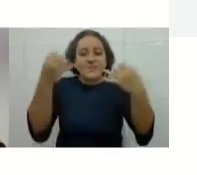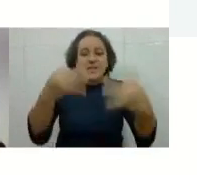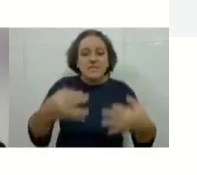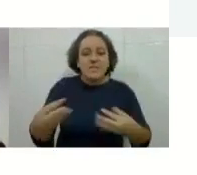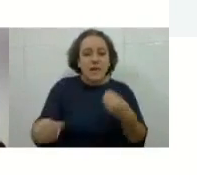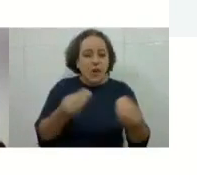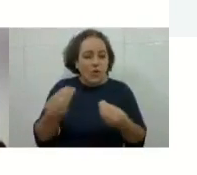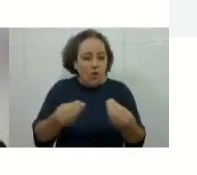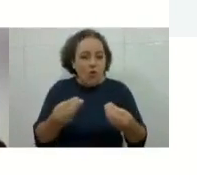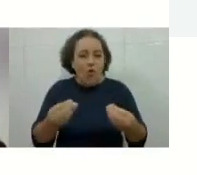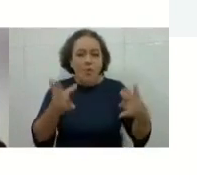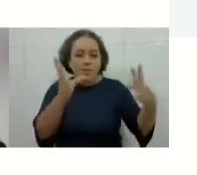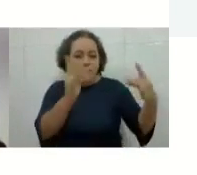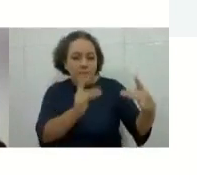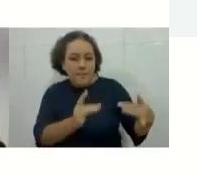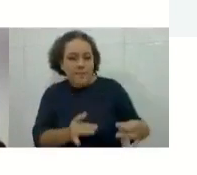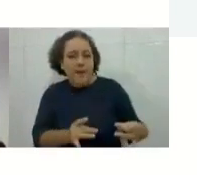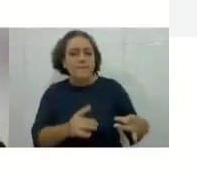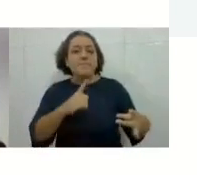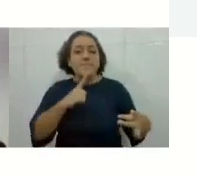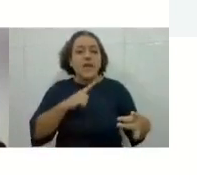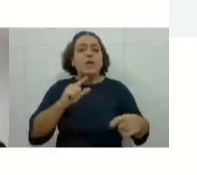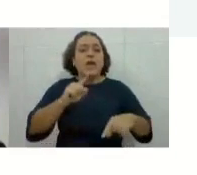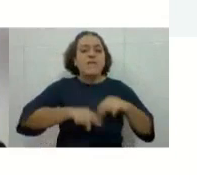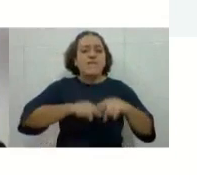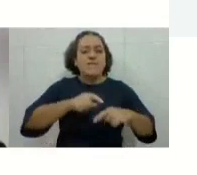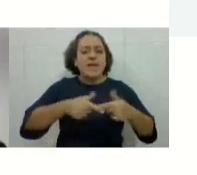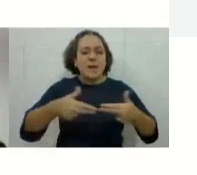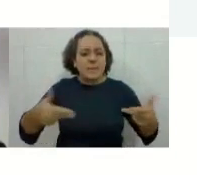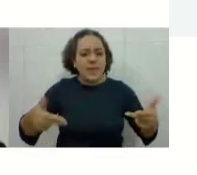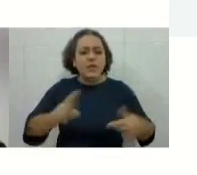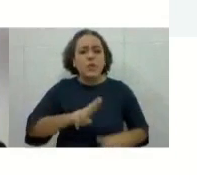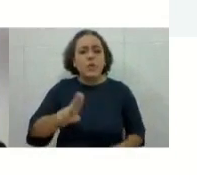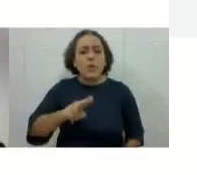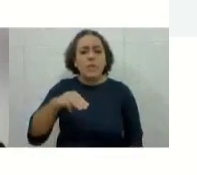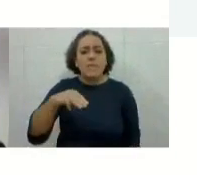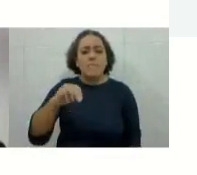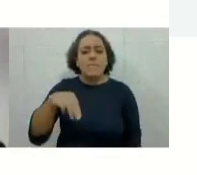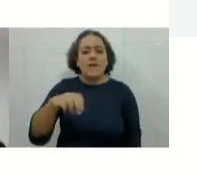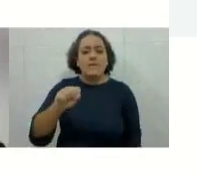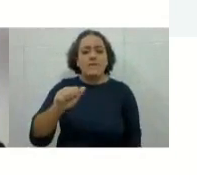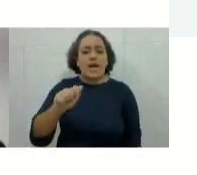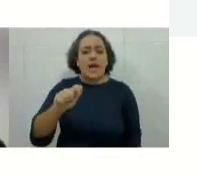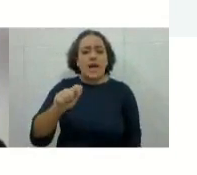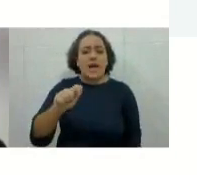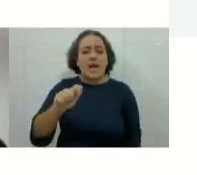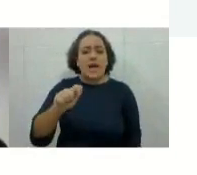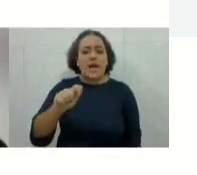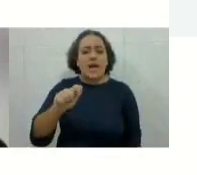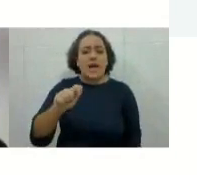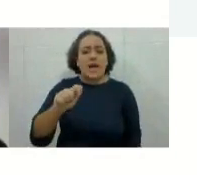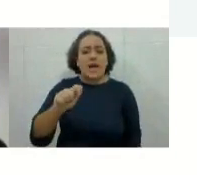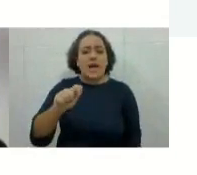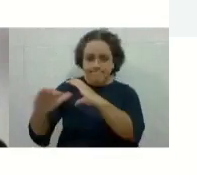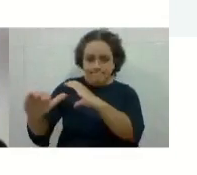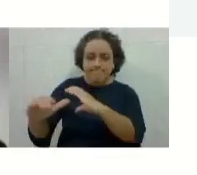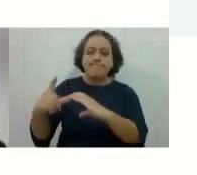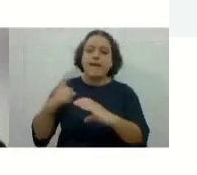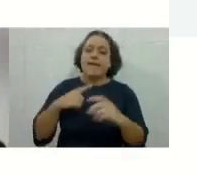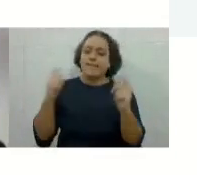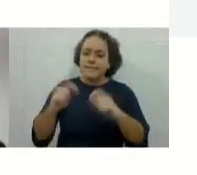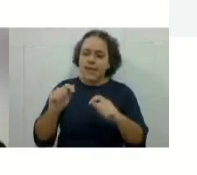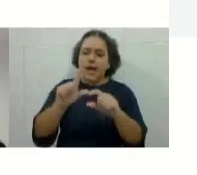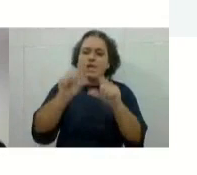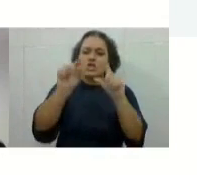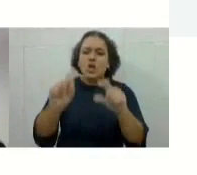ferramentas, tem uma ferramenta que se chama mensagem, você vai lá, escolhe para quem você vai mandar uma mensagem, é a nossa comunicação